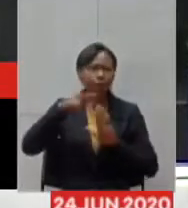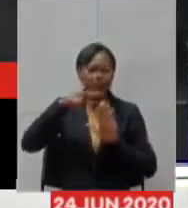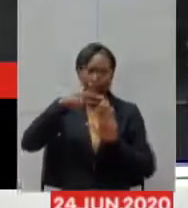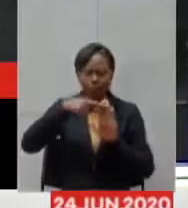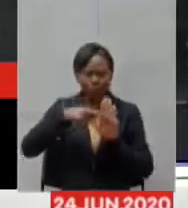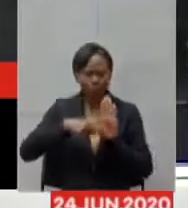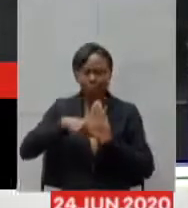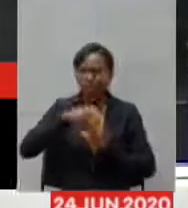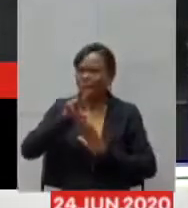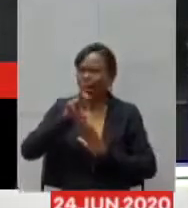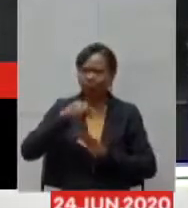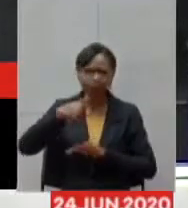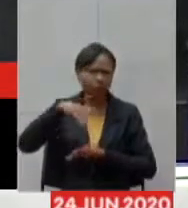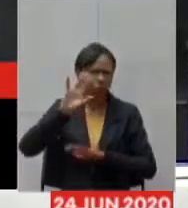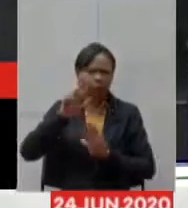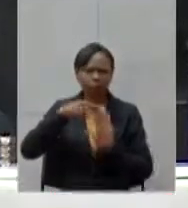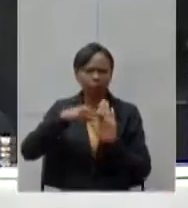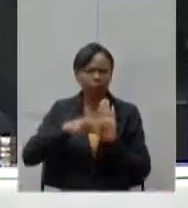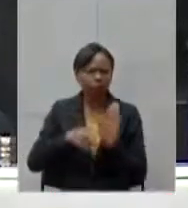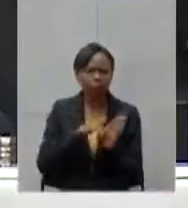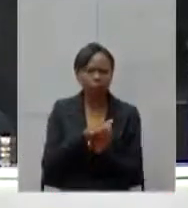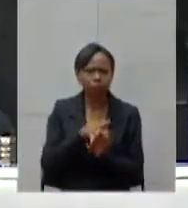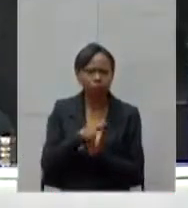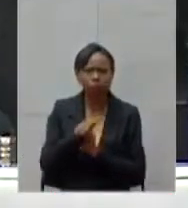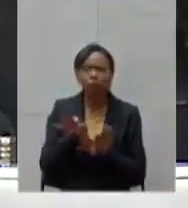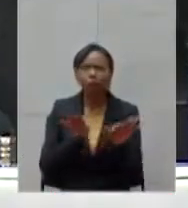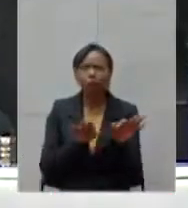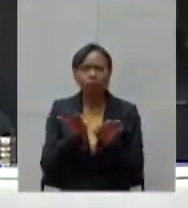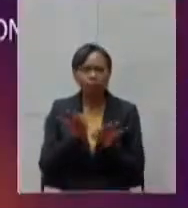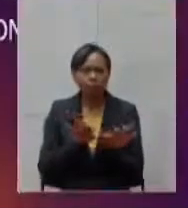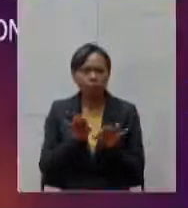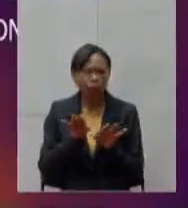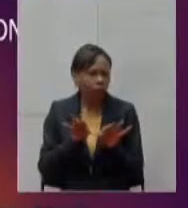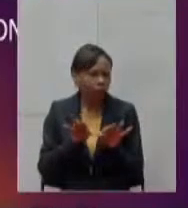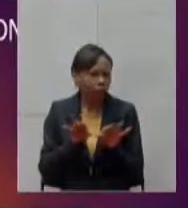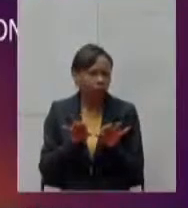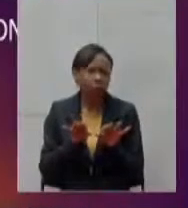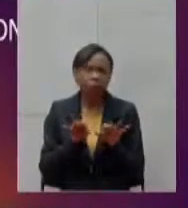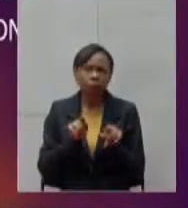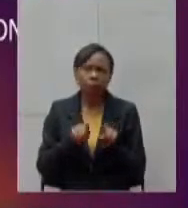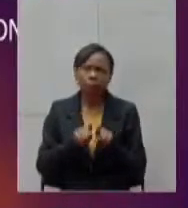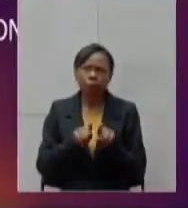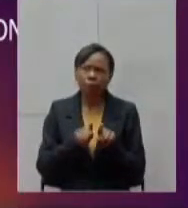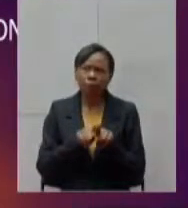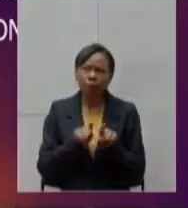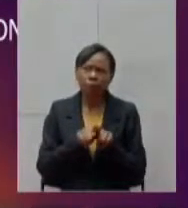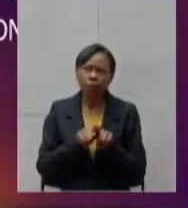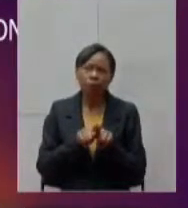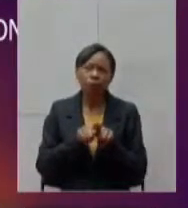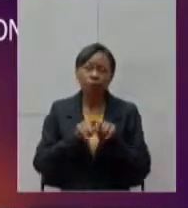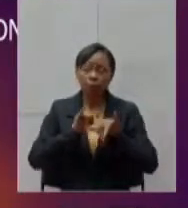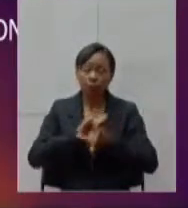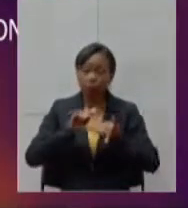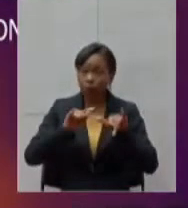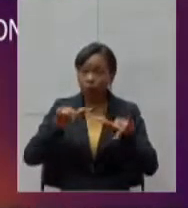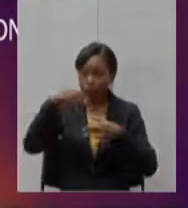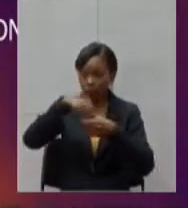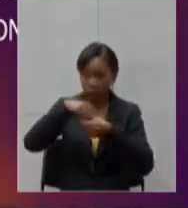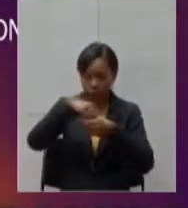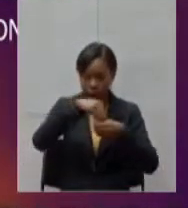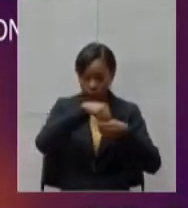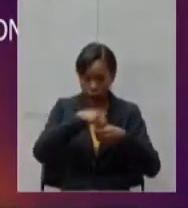pranchas de comunicação em Libras, ou seja, nós desenvolvemos essas pranchas, porque nós sabemos que nos hospitais que atenderão